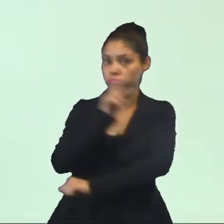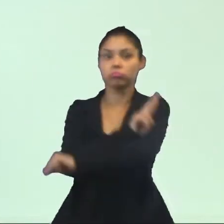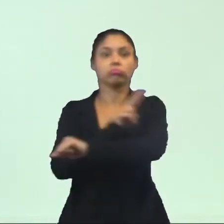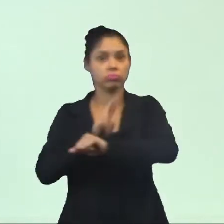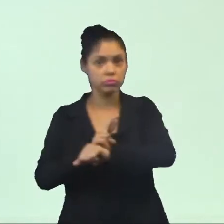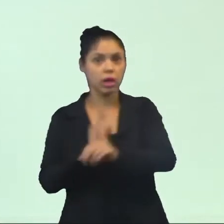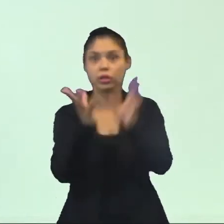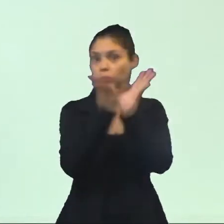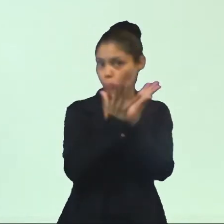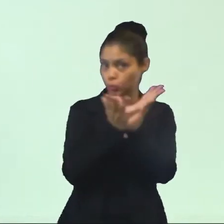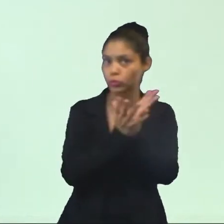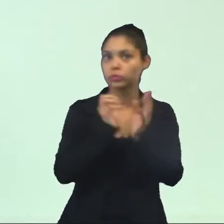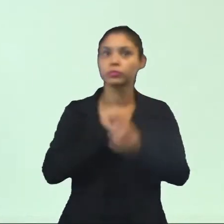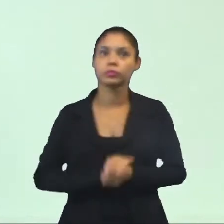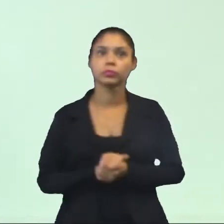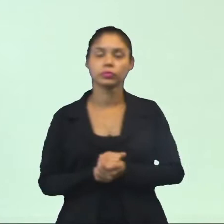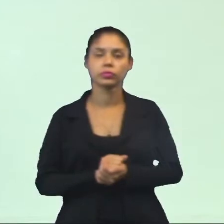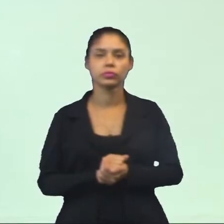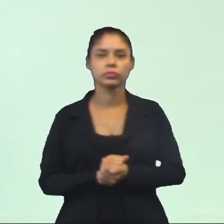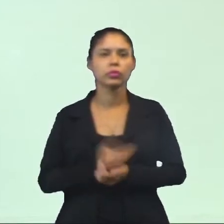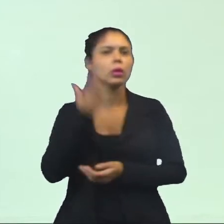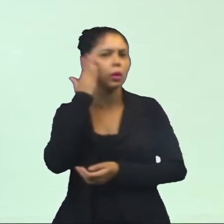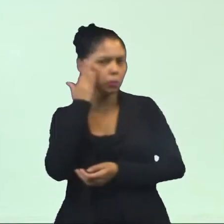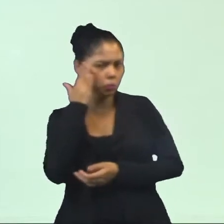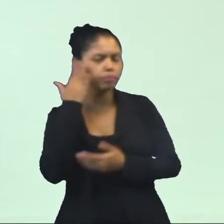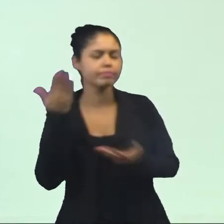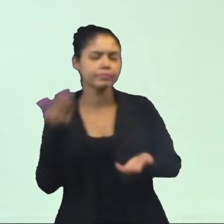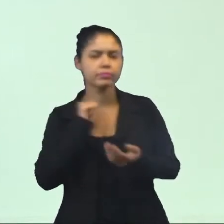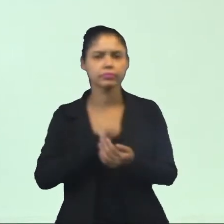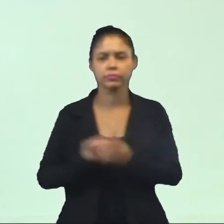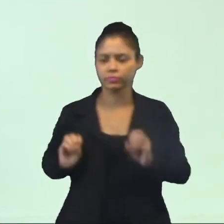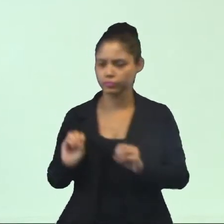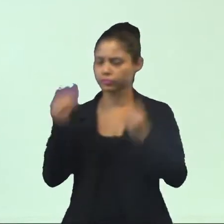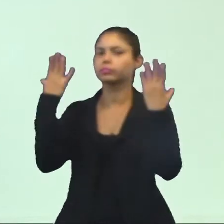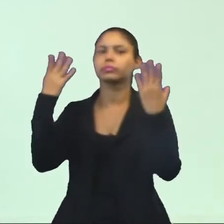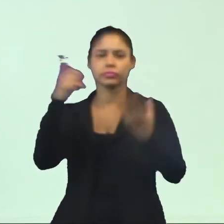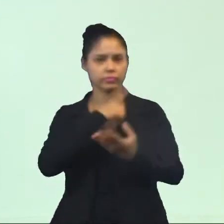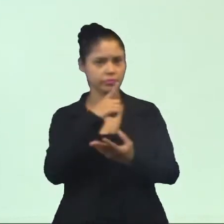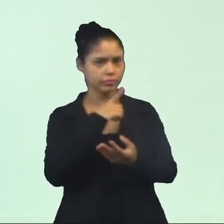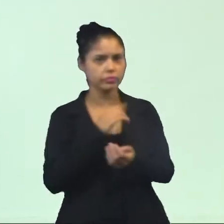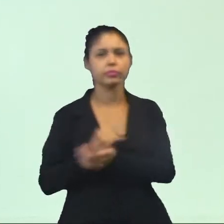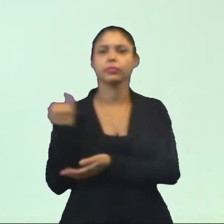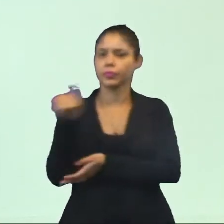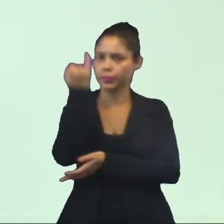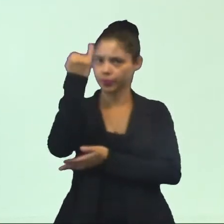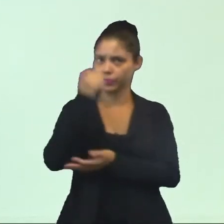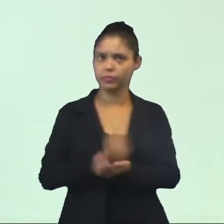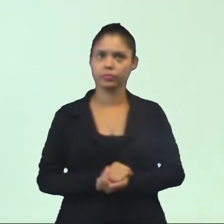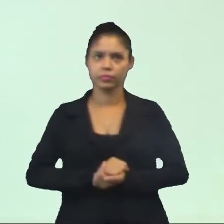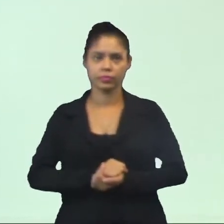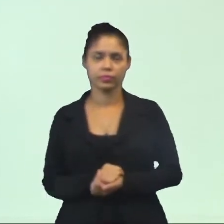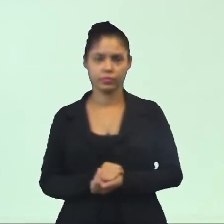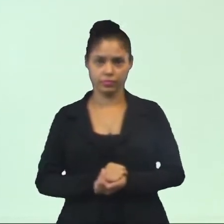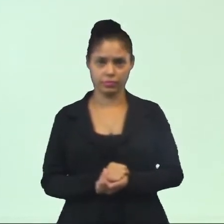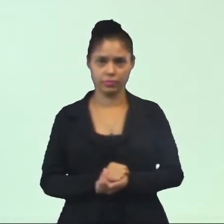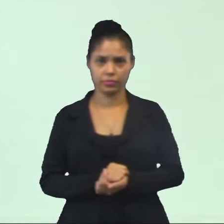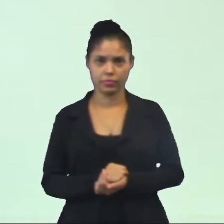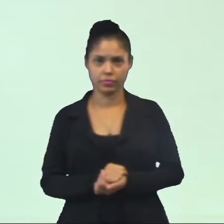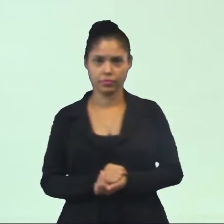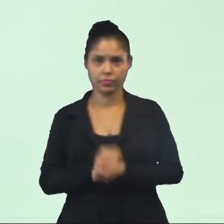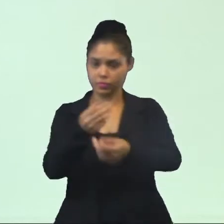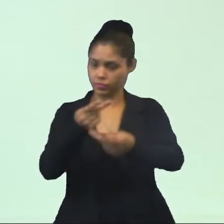àquele grupo, àquela convicção religiosa. Então as celebrações, elas têm essa função e elas são um